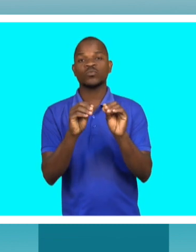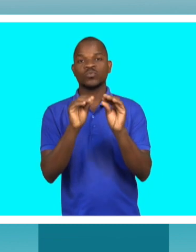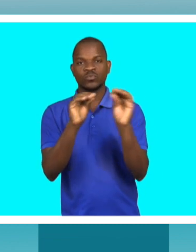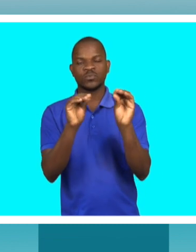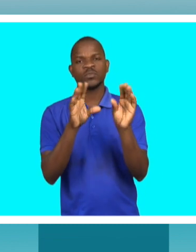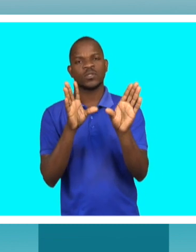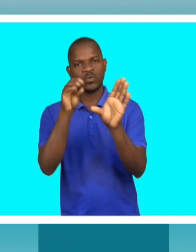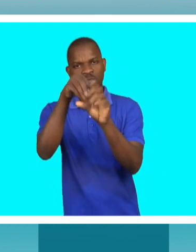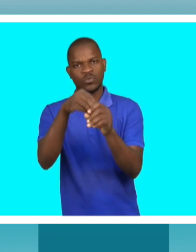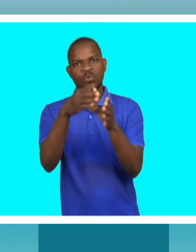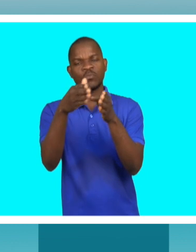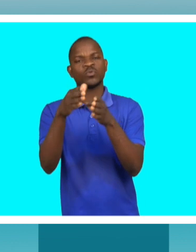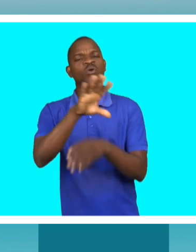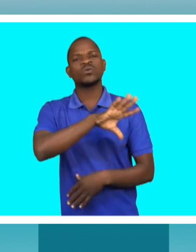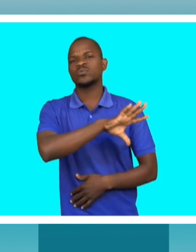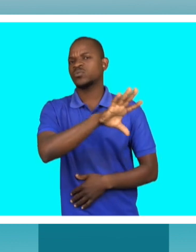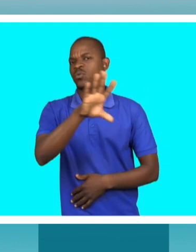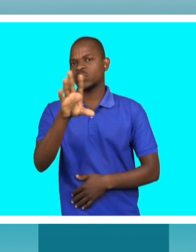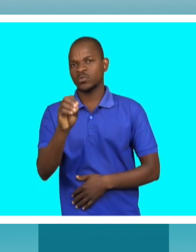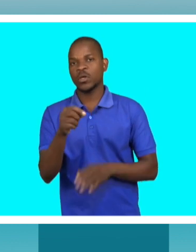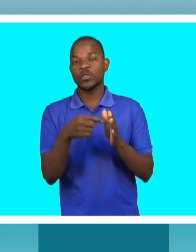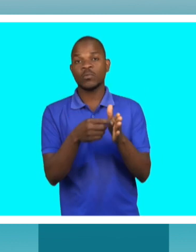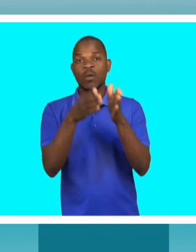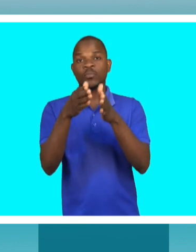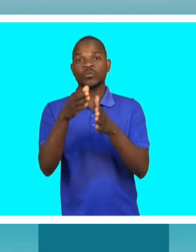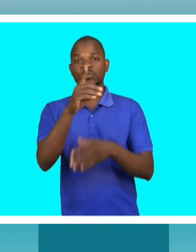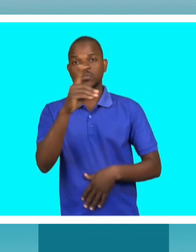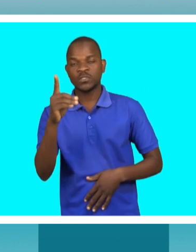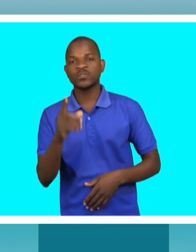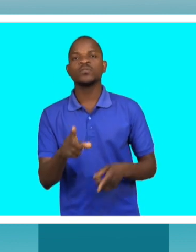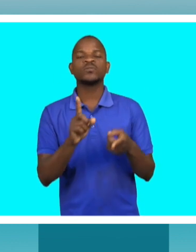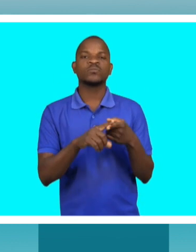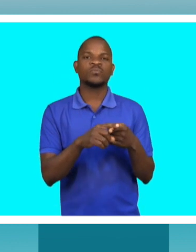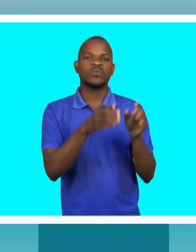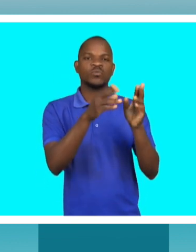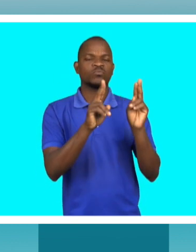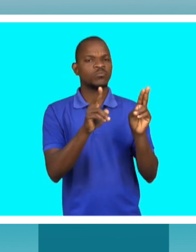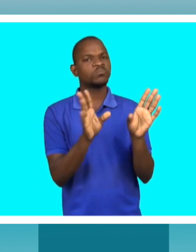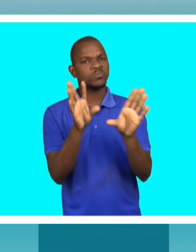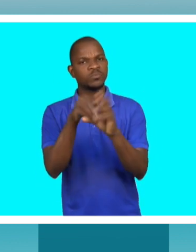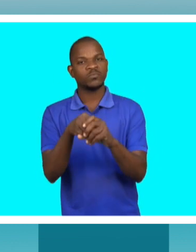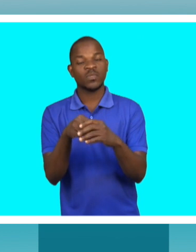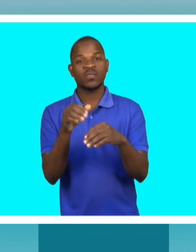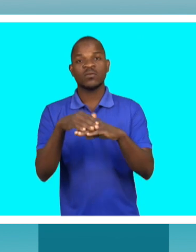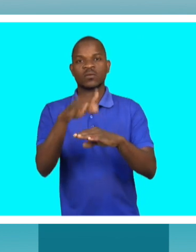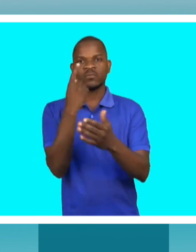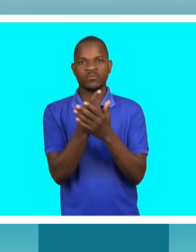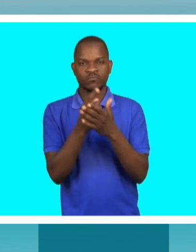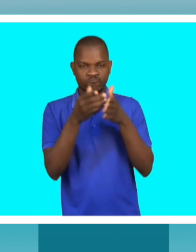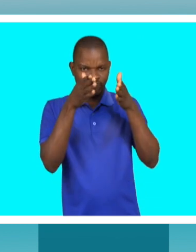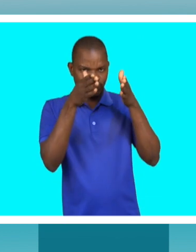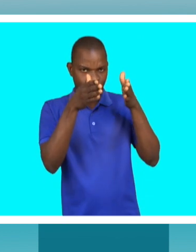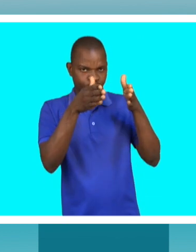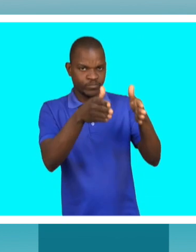inclui todas as pessoas com a sociedade educativa especial. O mais importante é ter atenção